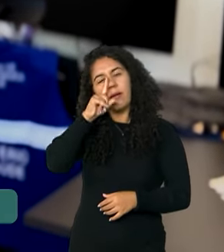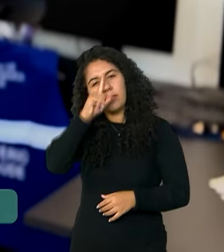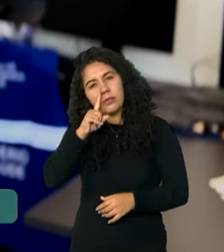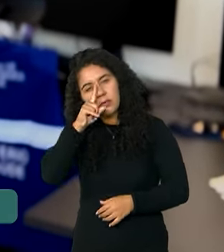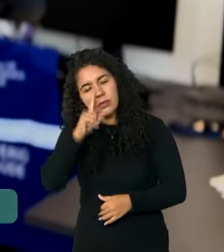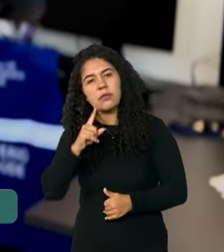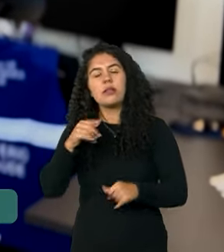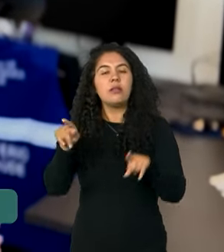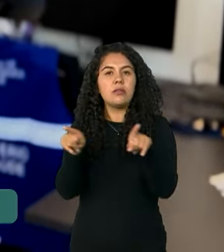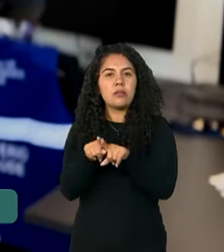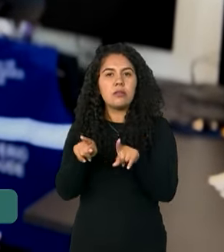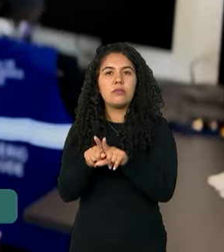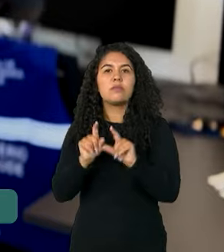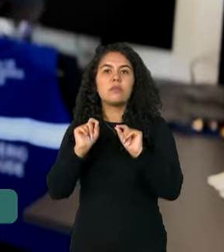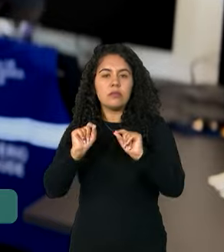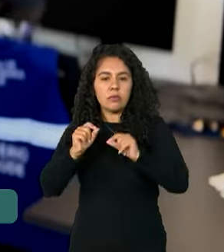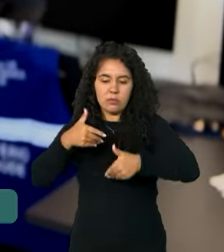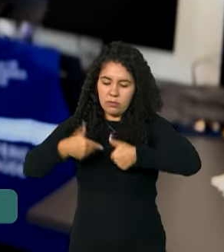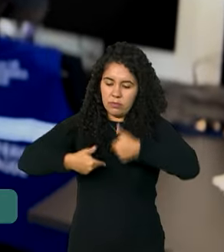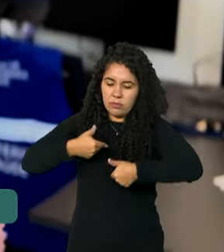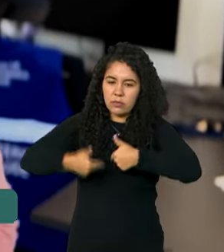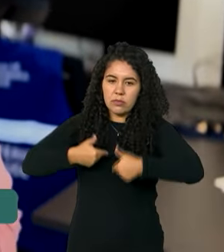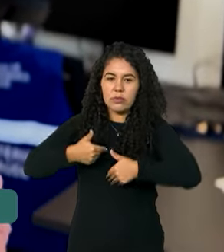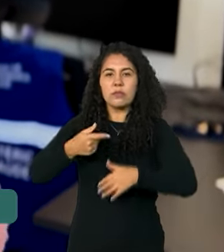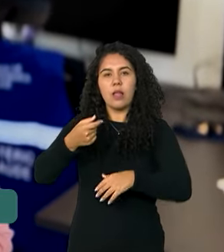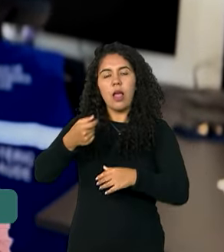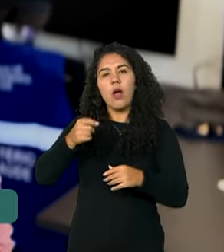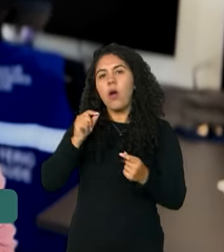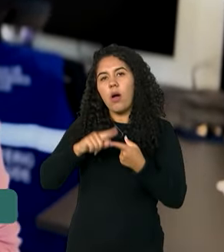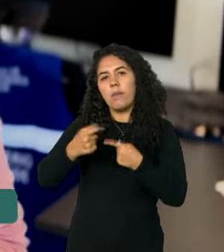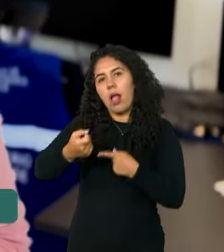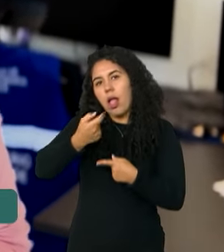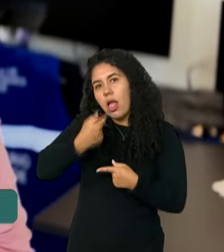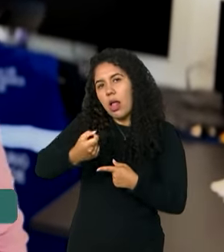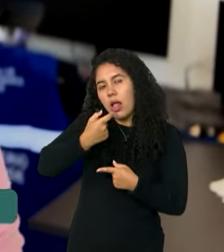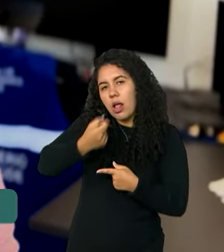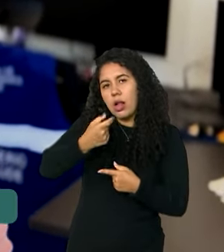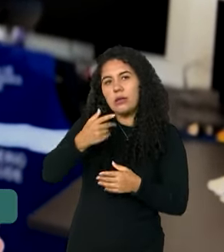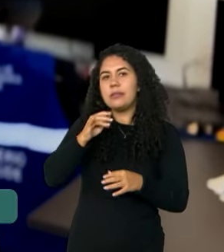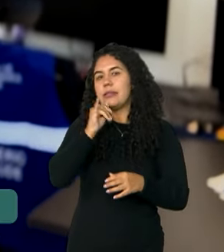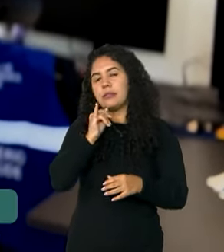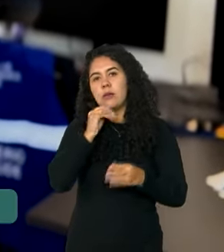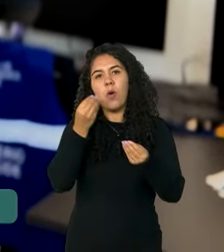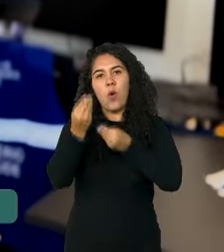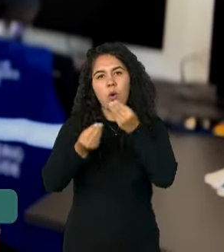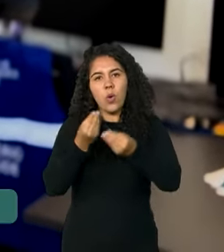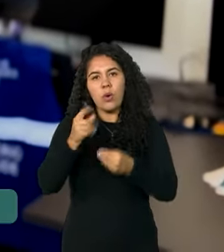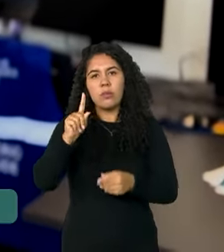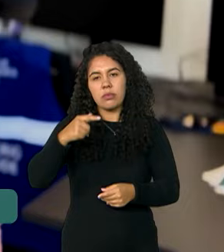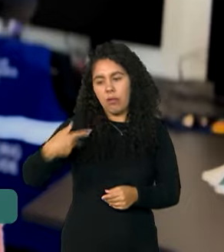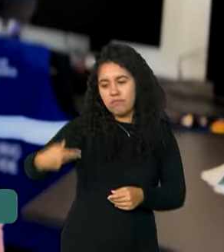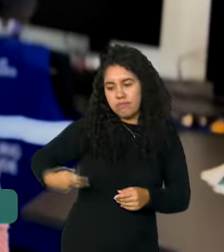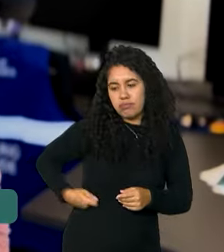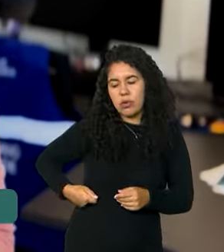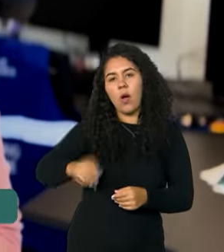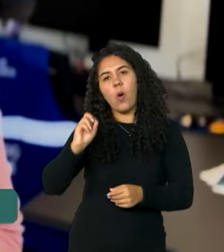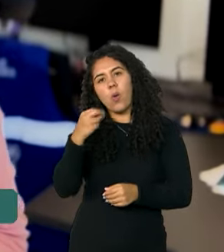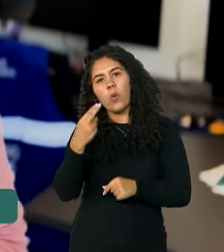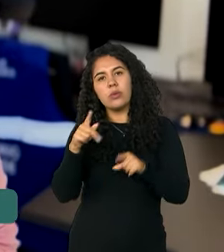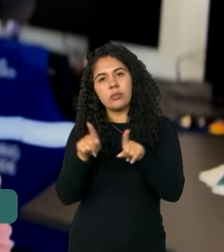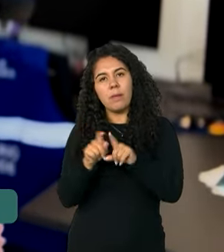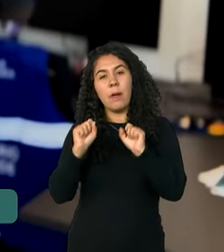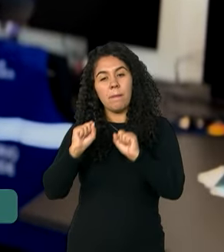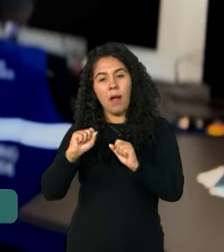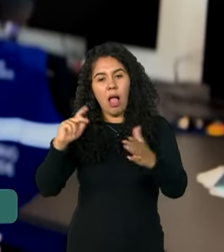E também o tratamento medicamentoso, que inicialmente começa com a medicação, no caso geralmente a metformina, e que pode chegar nos casos mais